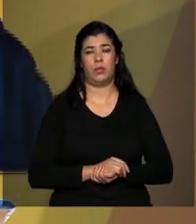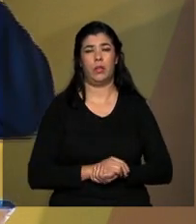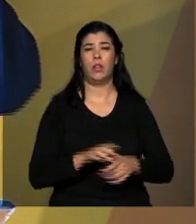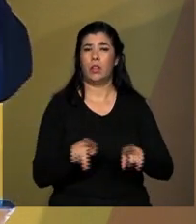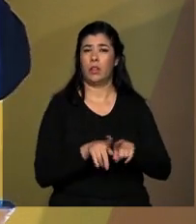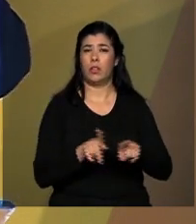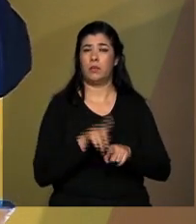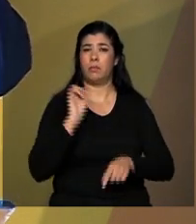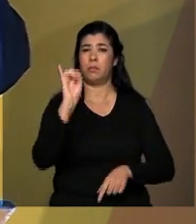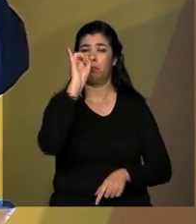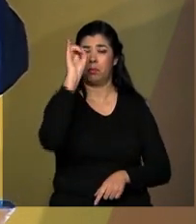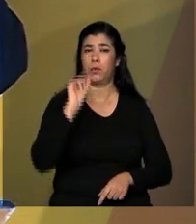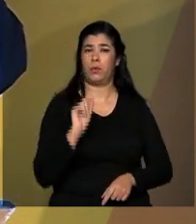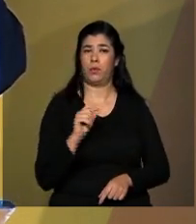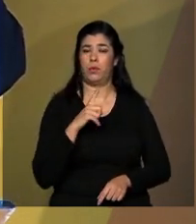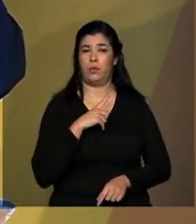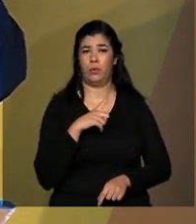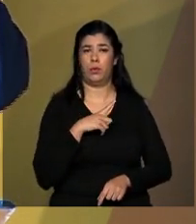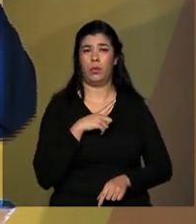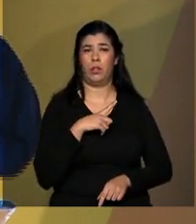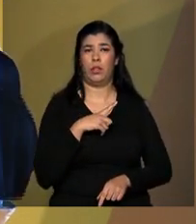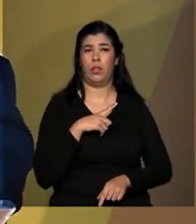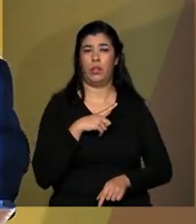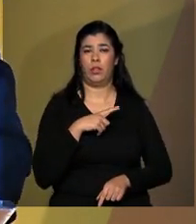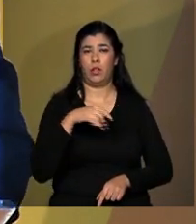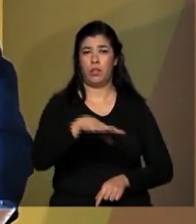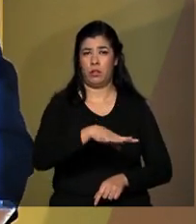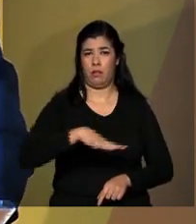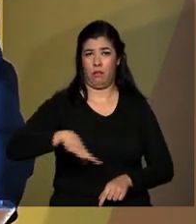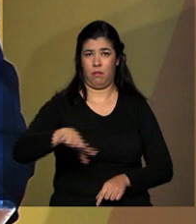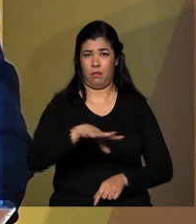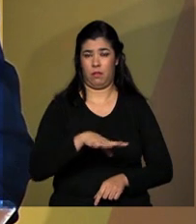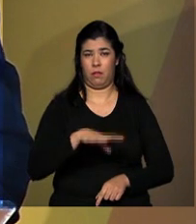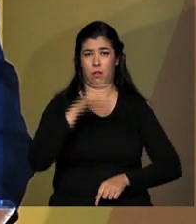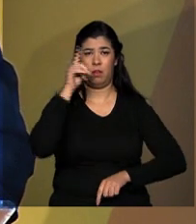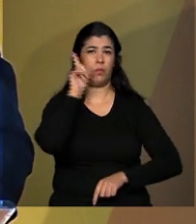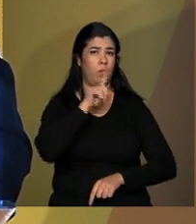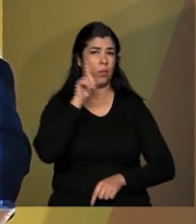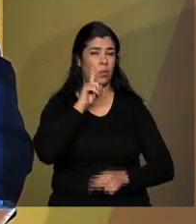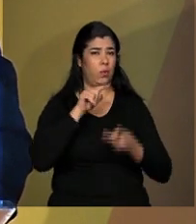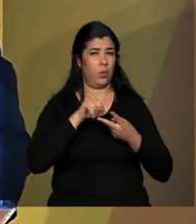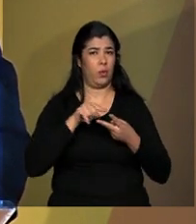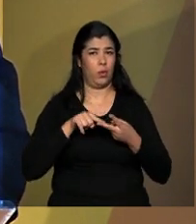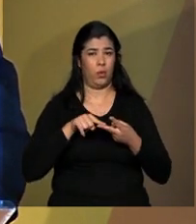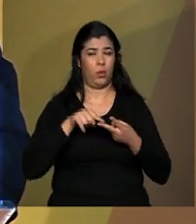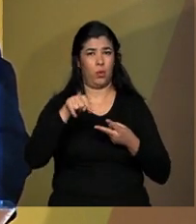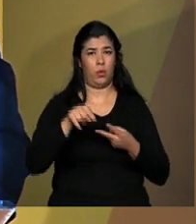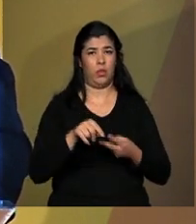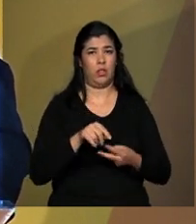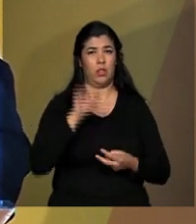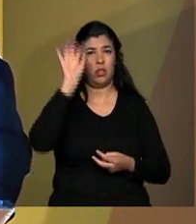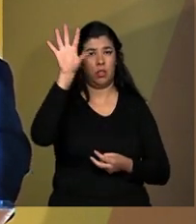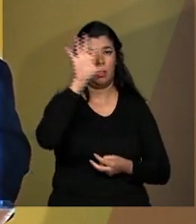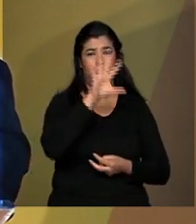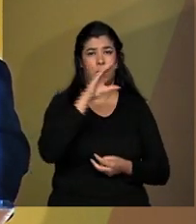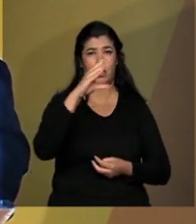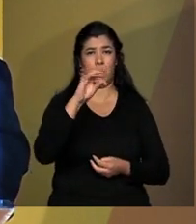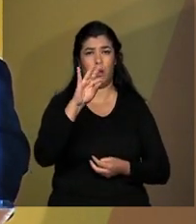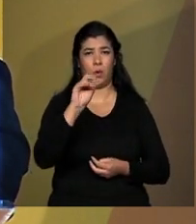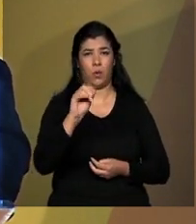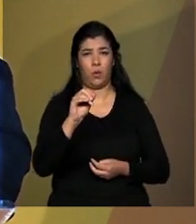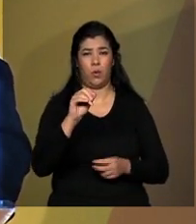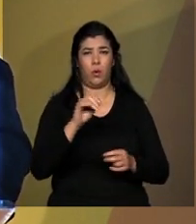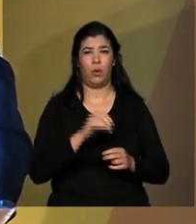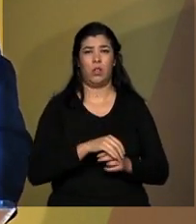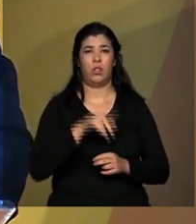E considerando a importância do mercado dos Estados Unidos, dois escritórios estão aqui nos Estados Unidos, um em cada costa. O